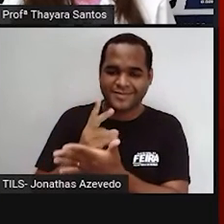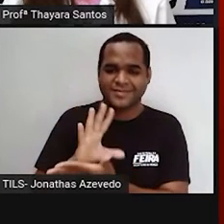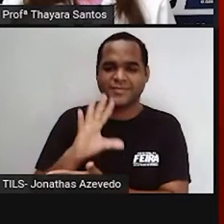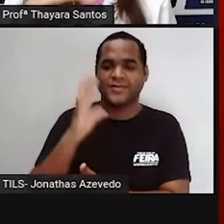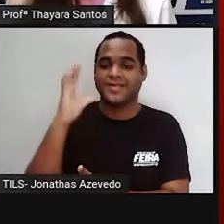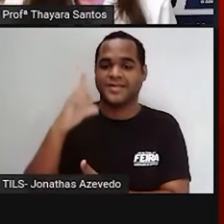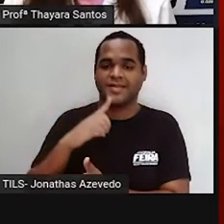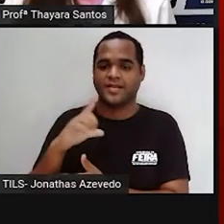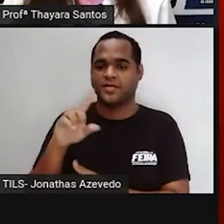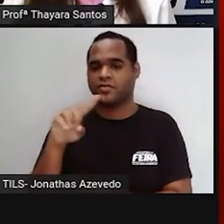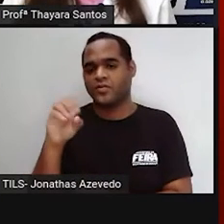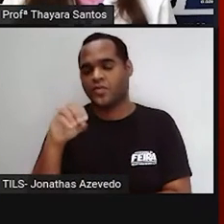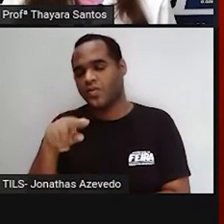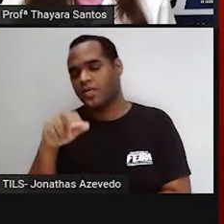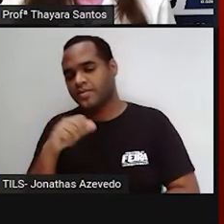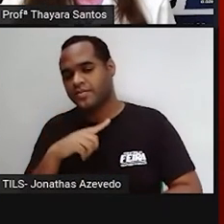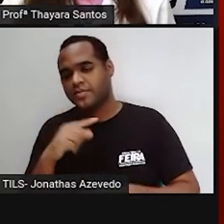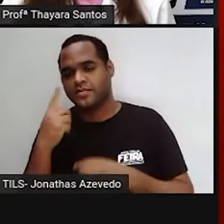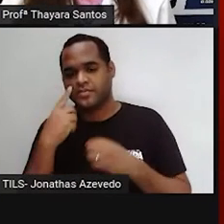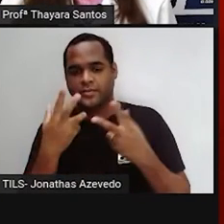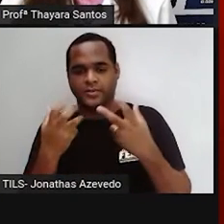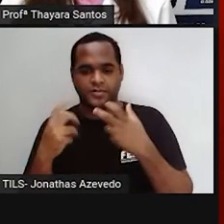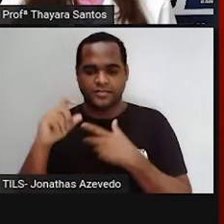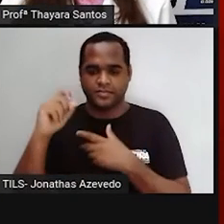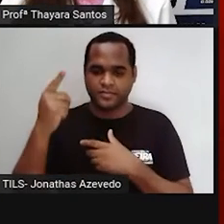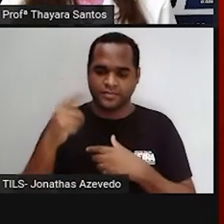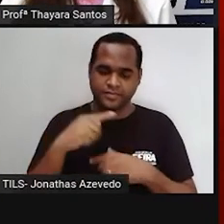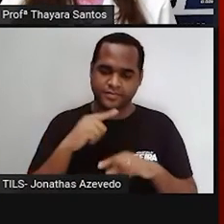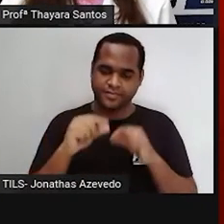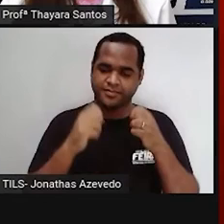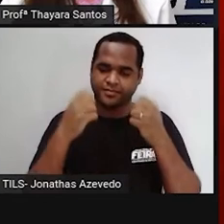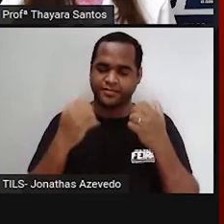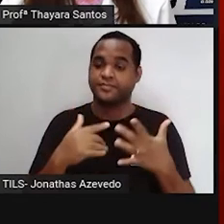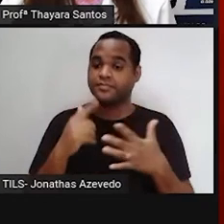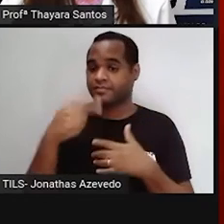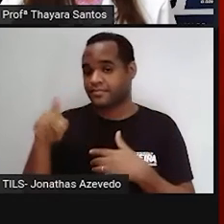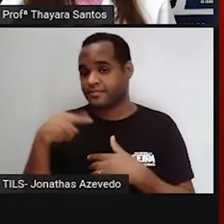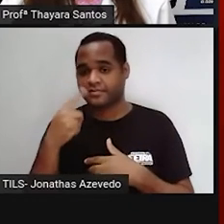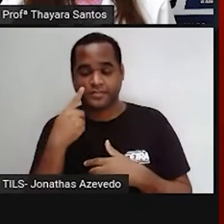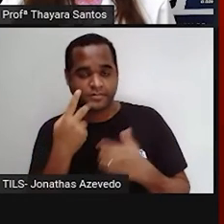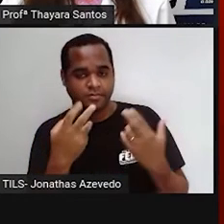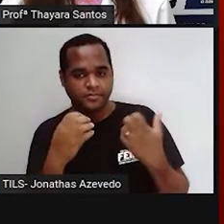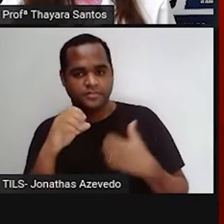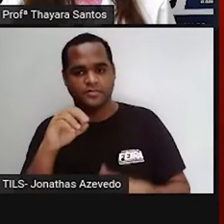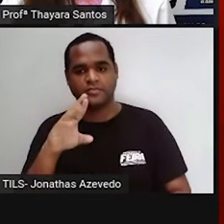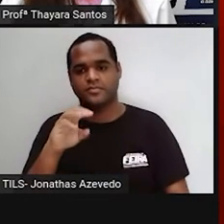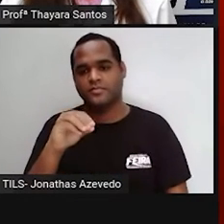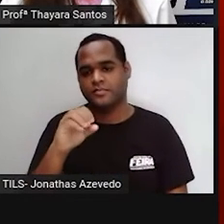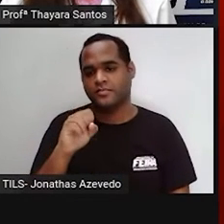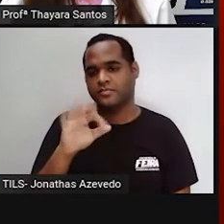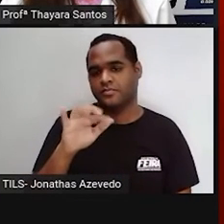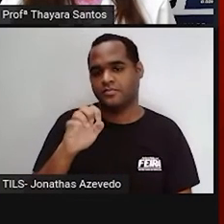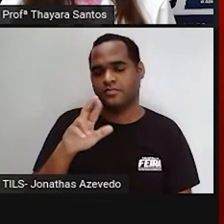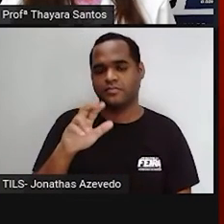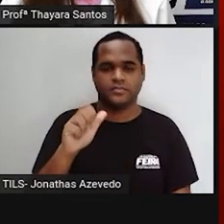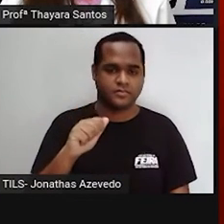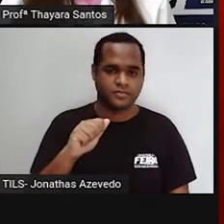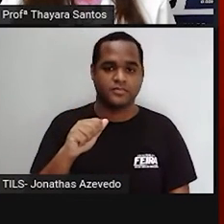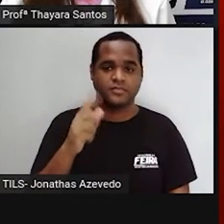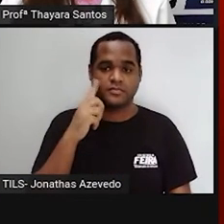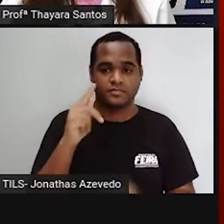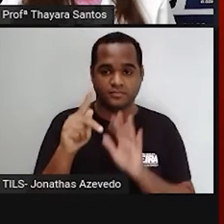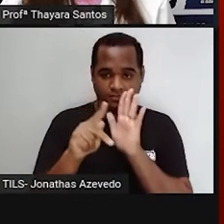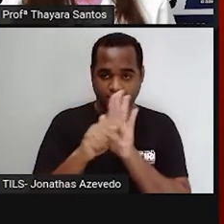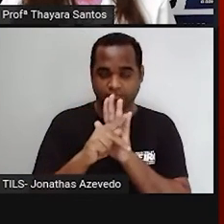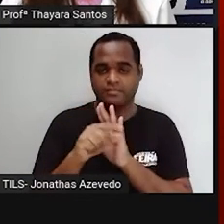convecção e a gente consegue ver na superfície do Sol. Depois dela, a gente tem a cromósfera, que é essa parte aqui